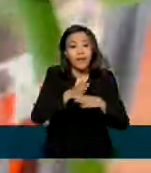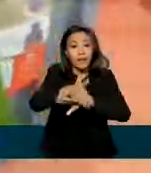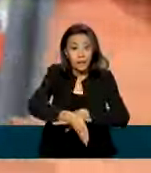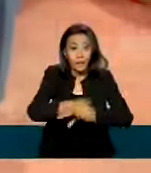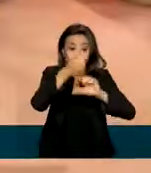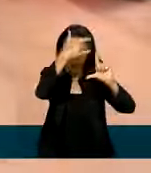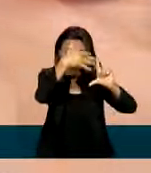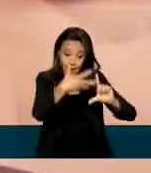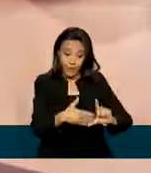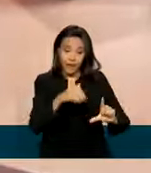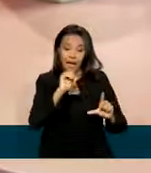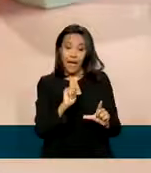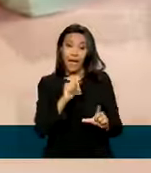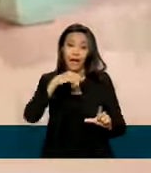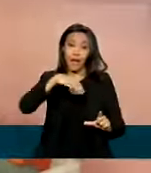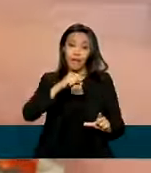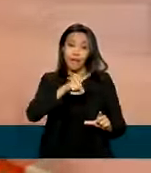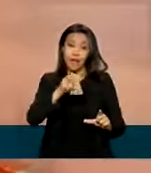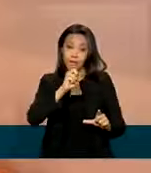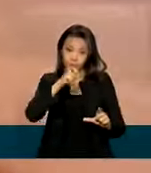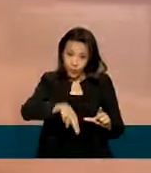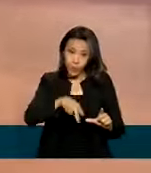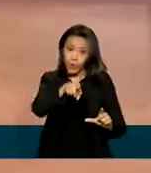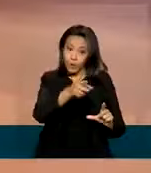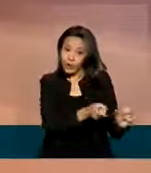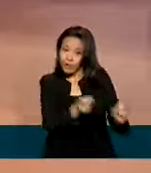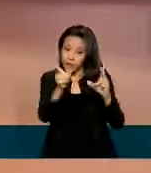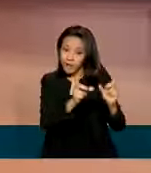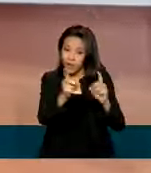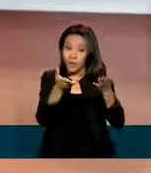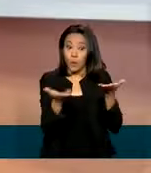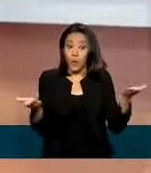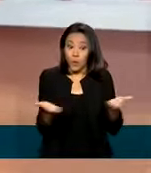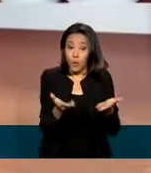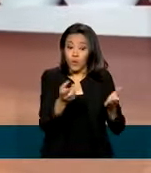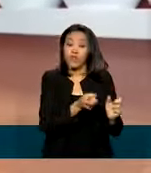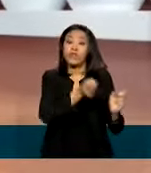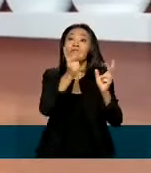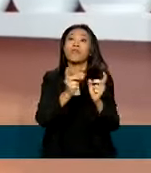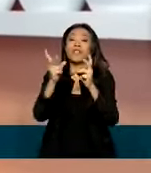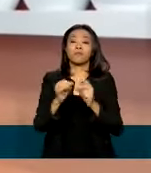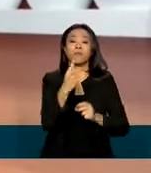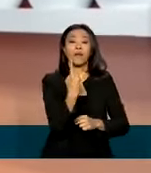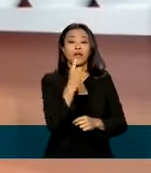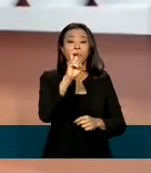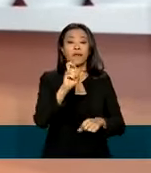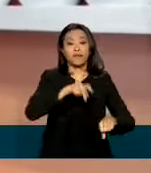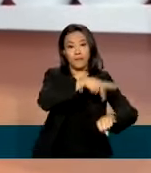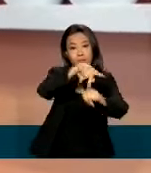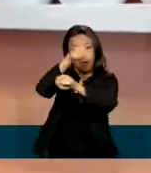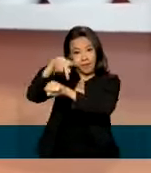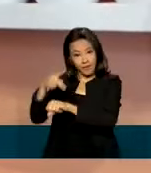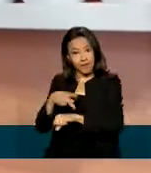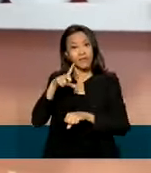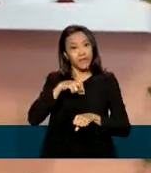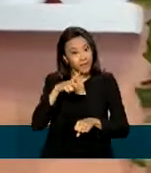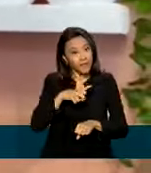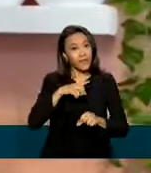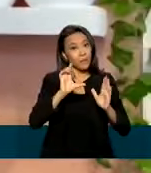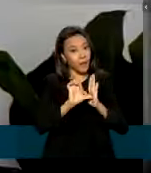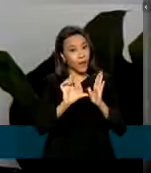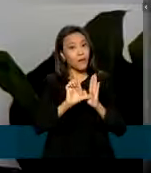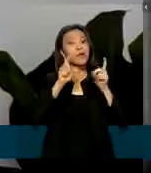Qualificação para Exportação da Apex. Hoje, a empresa já exporta para 15 países e tem uma loja física nos Estados